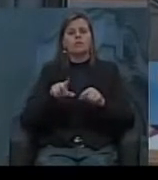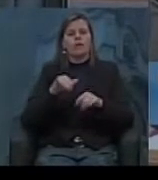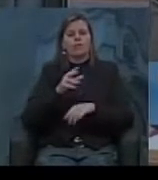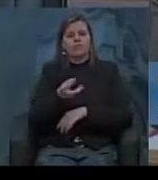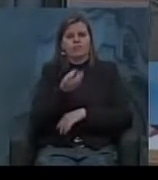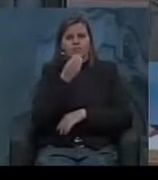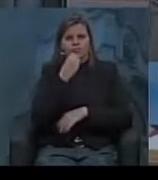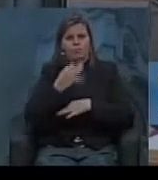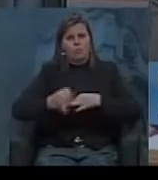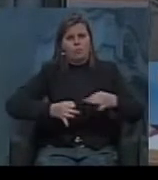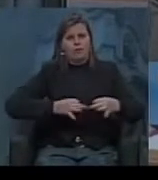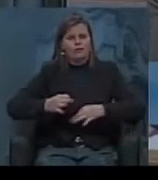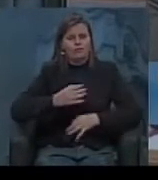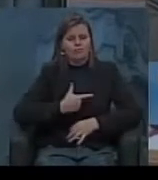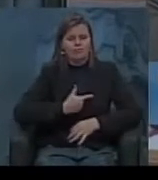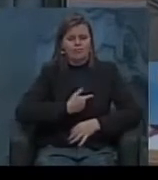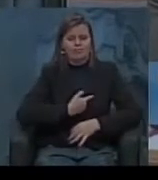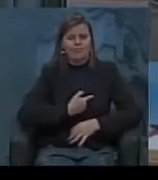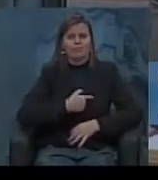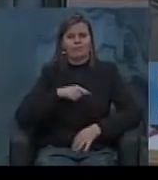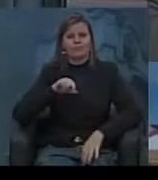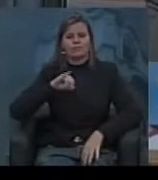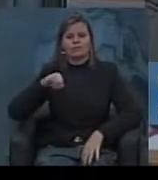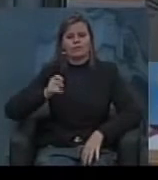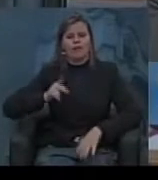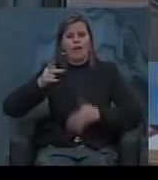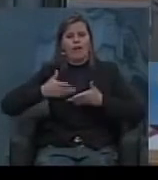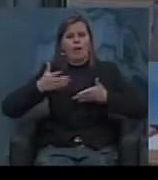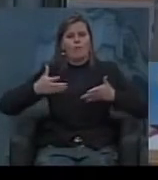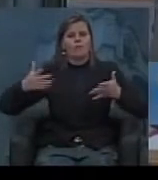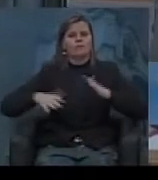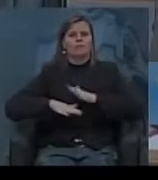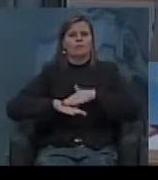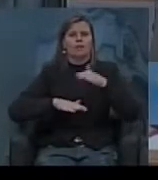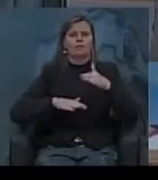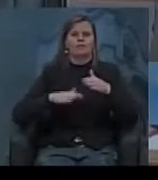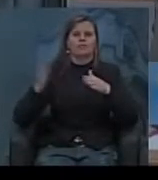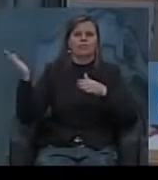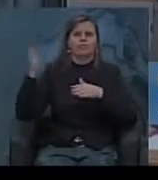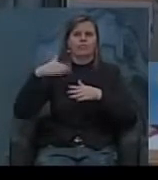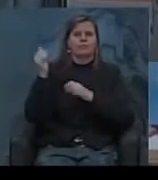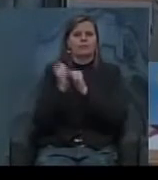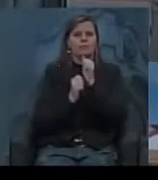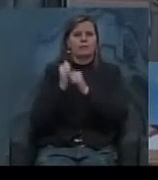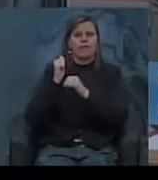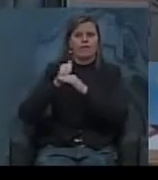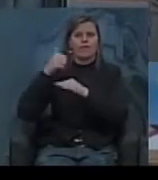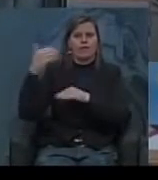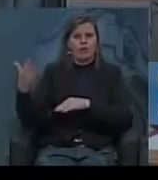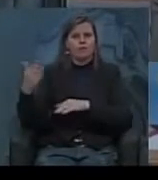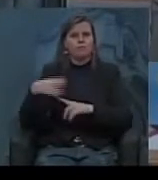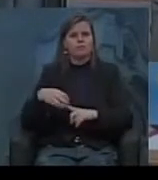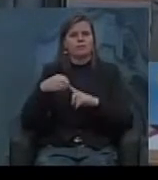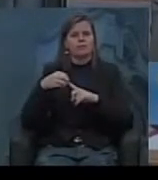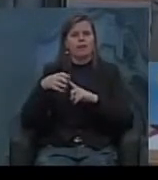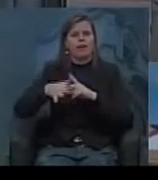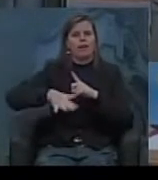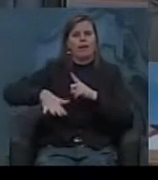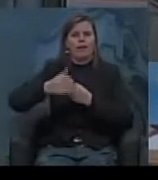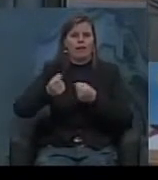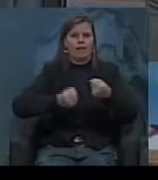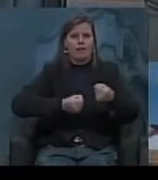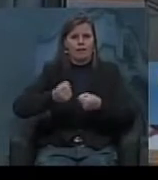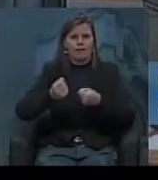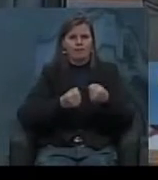enfraquecendo o projeto Vargas, que, com o JK, se amplia mais ainda a entrada das multinacionais, principalmente no setor automobilístico.